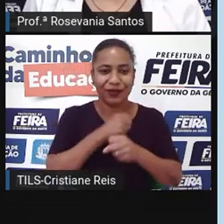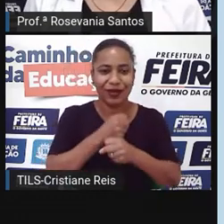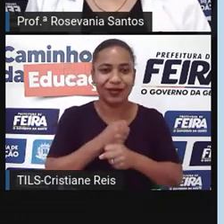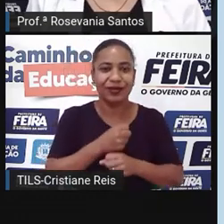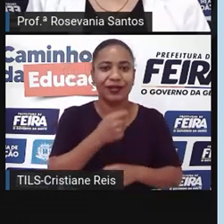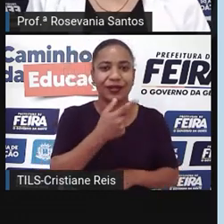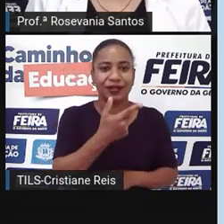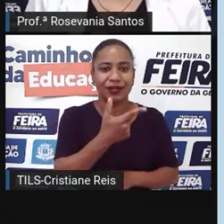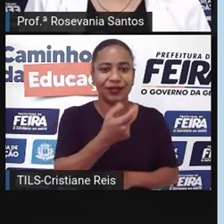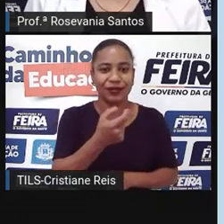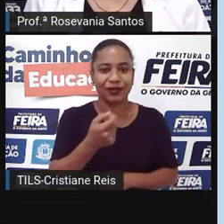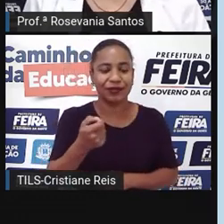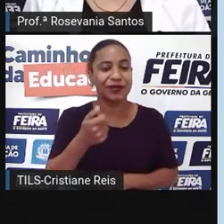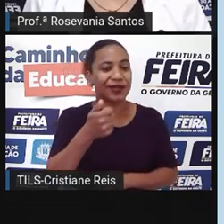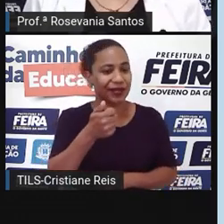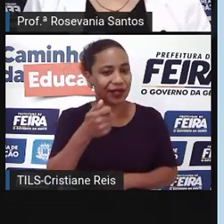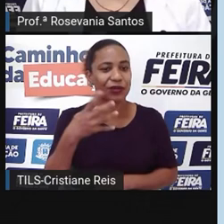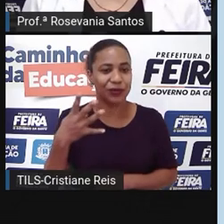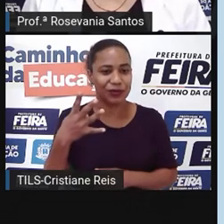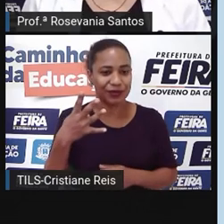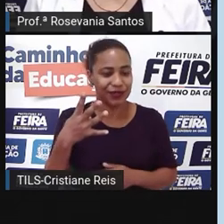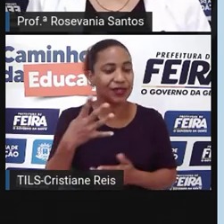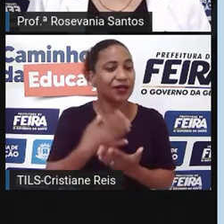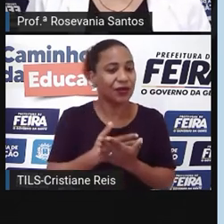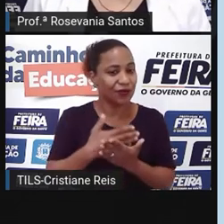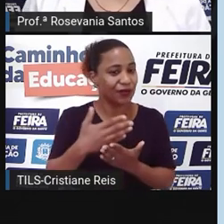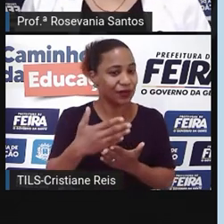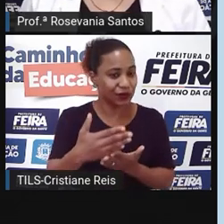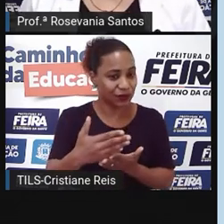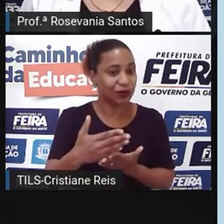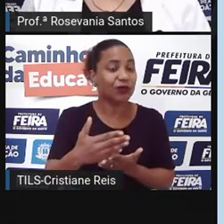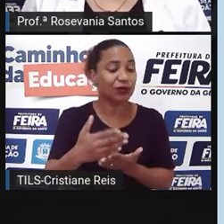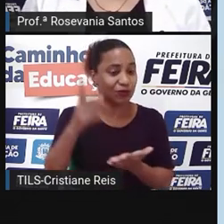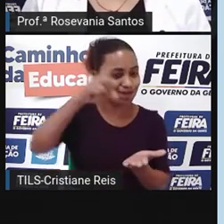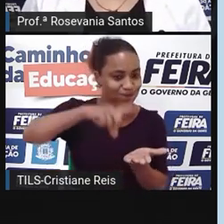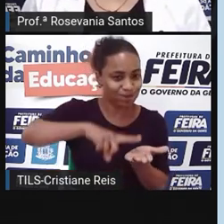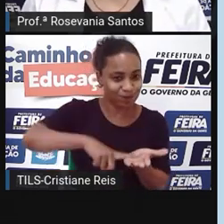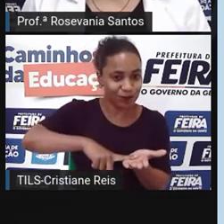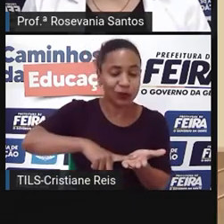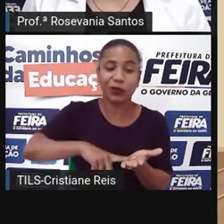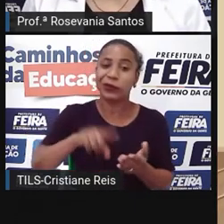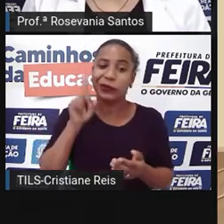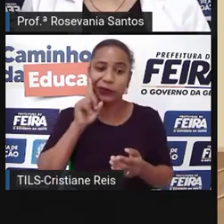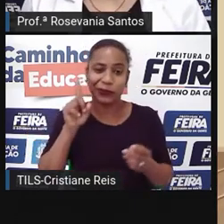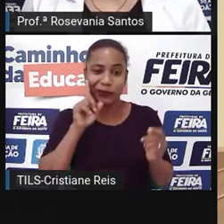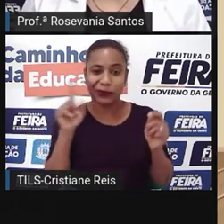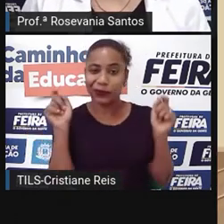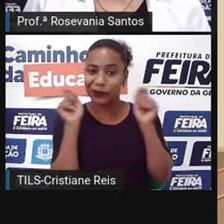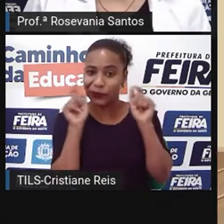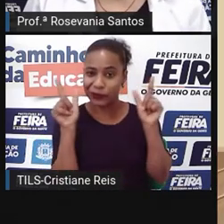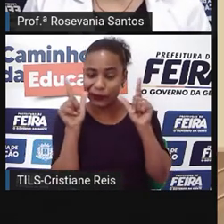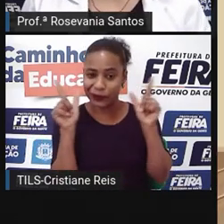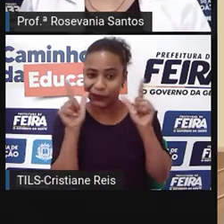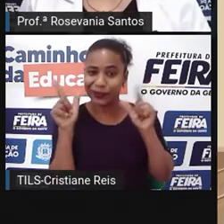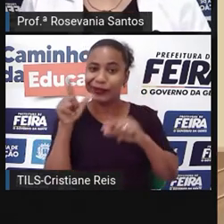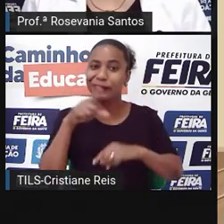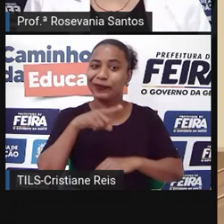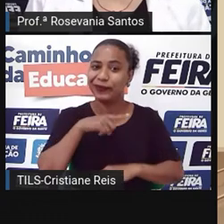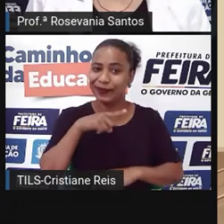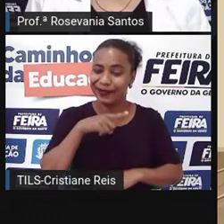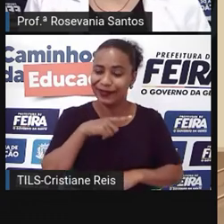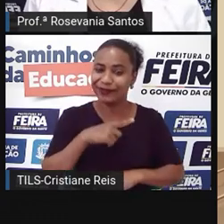em 2013, mas em 2014, né? Isso começou a se consolidar e assustou muito essas grandes economias mundiais.